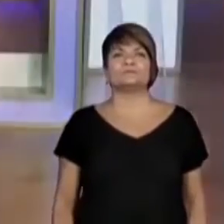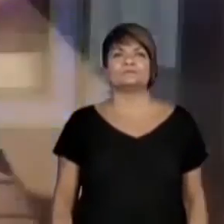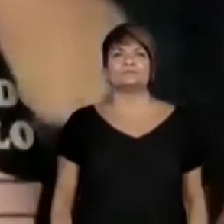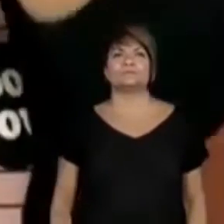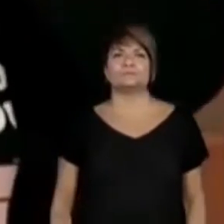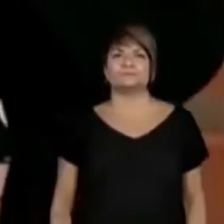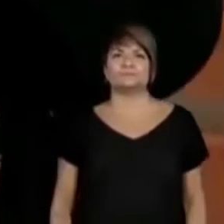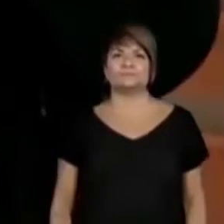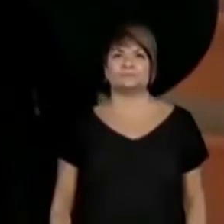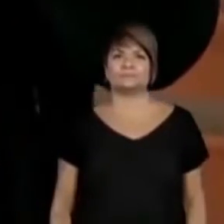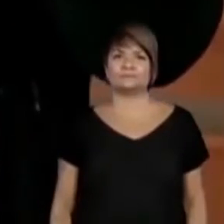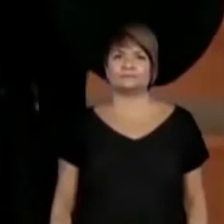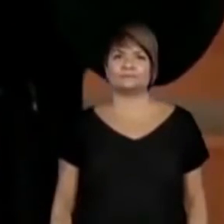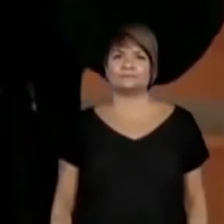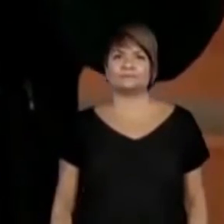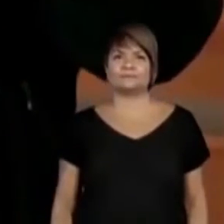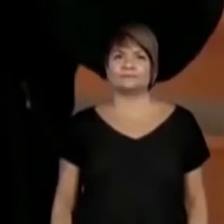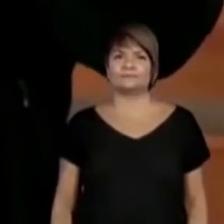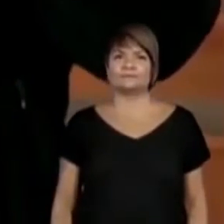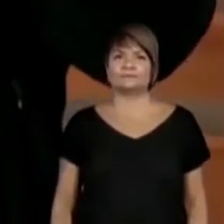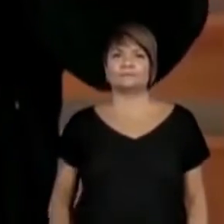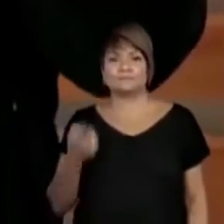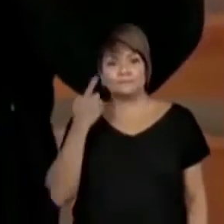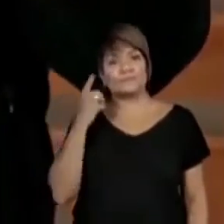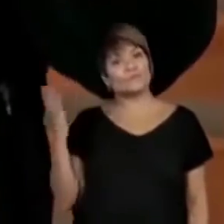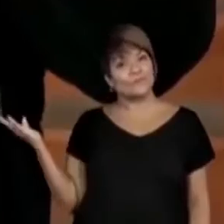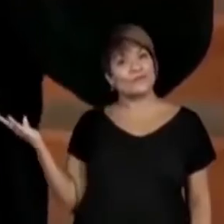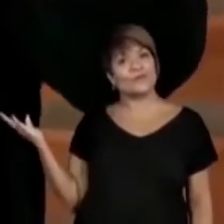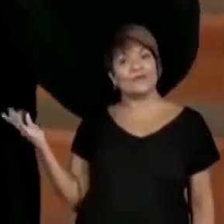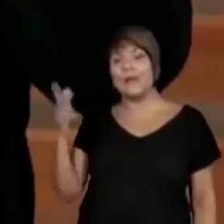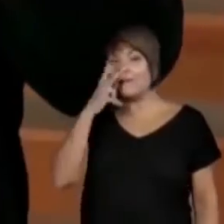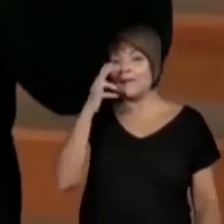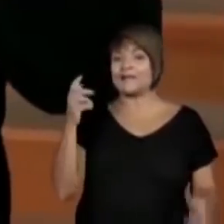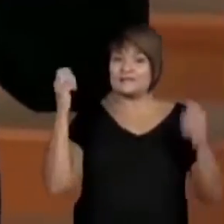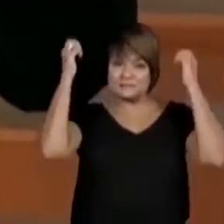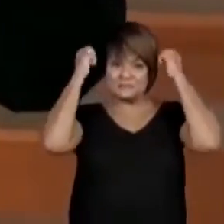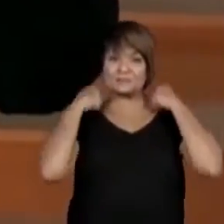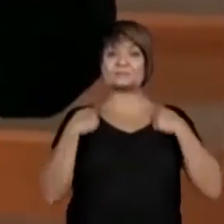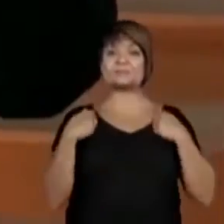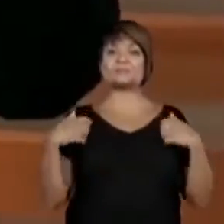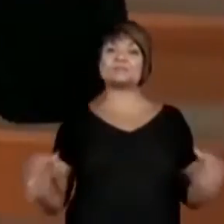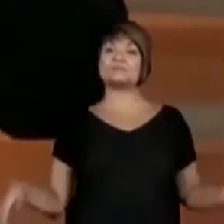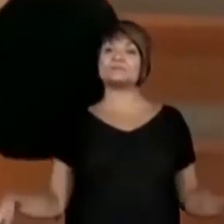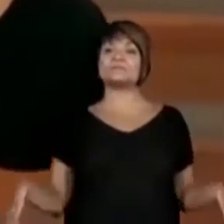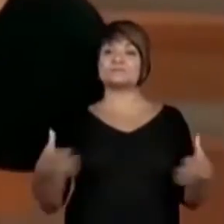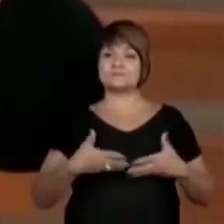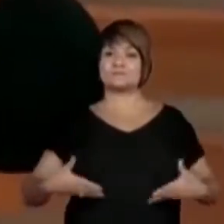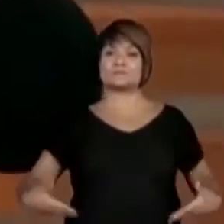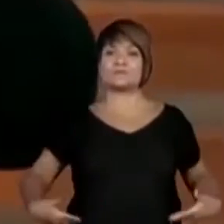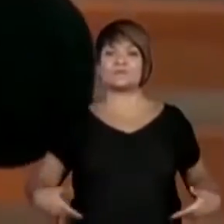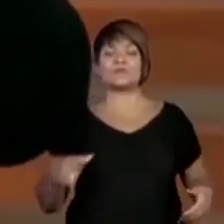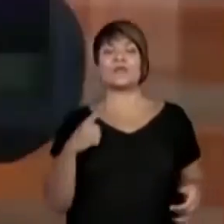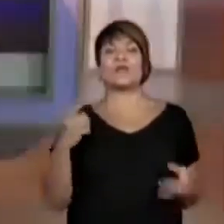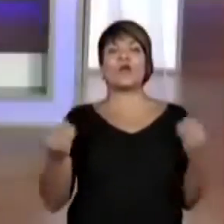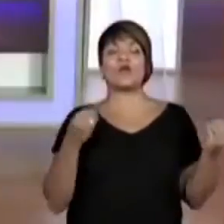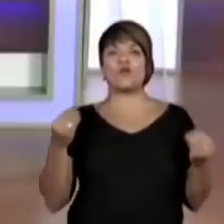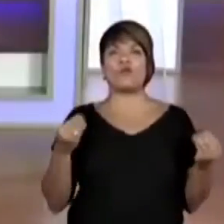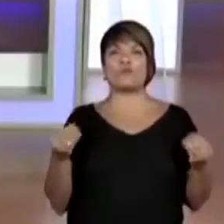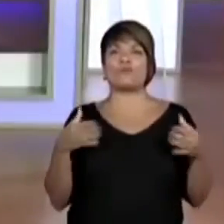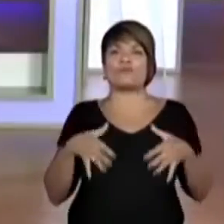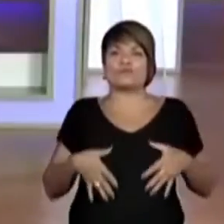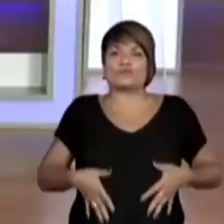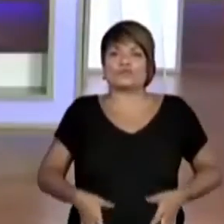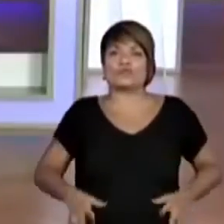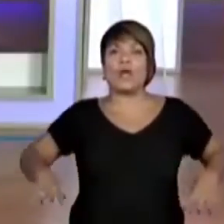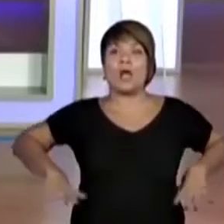colocou na cabeça, ficou igual uma túnica, né, professor? Isso. E aí, para ficar um vestido, o que eu tenho Vamos colocar